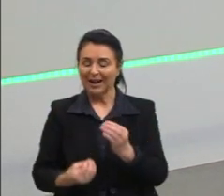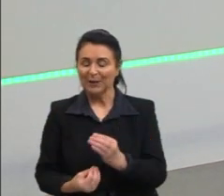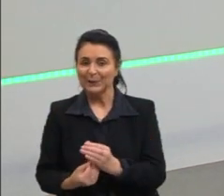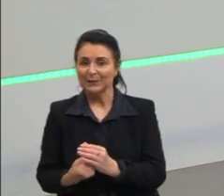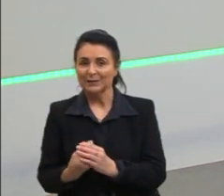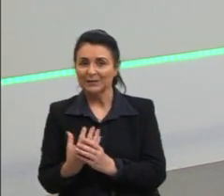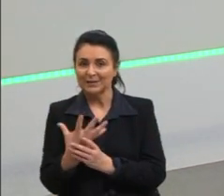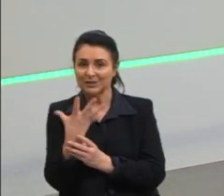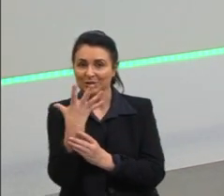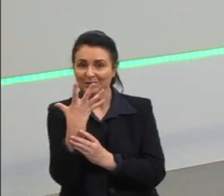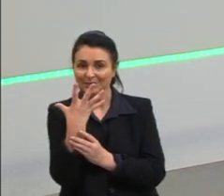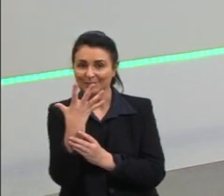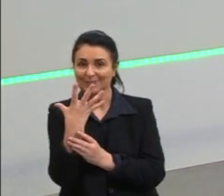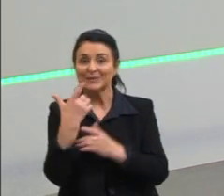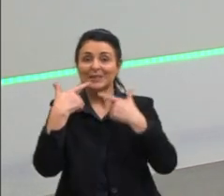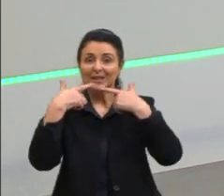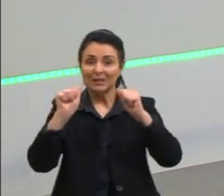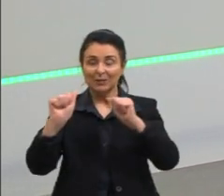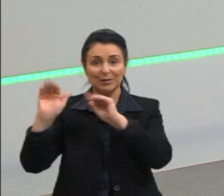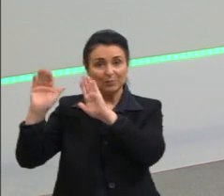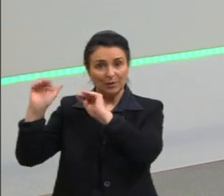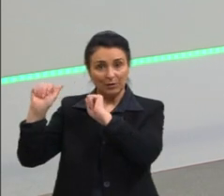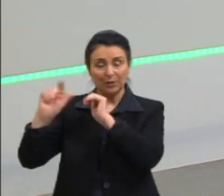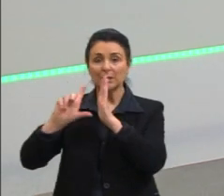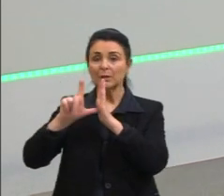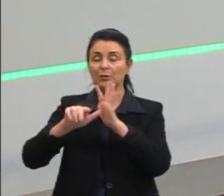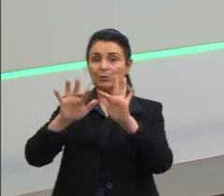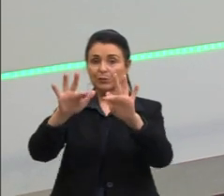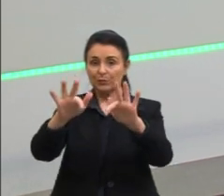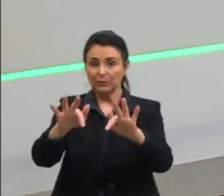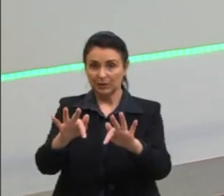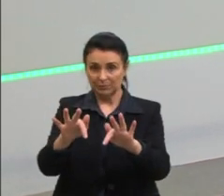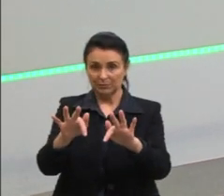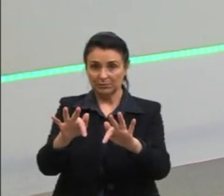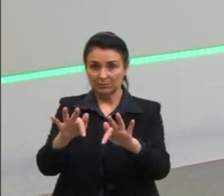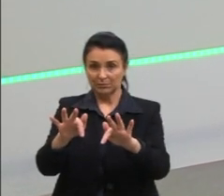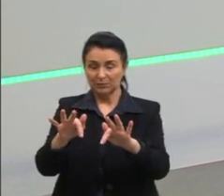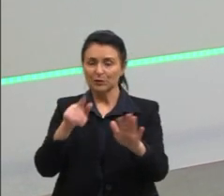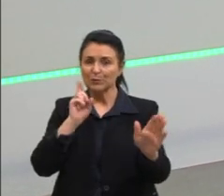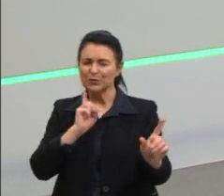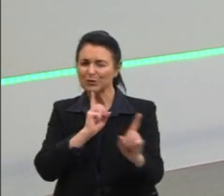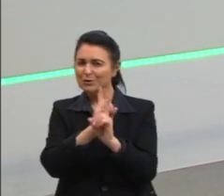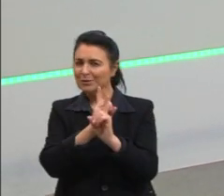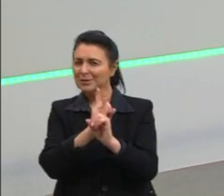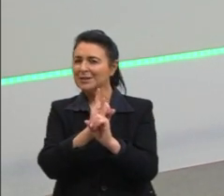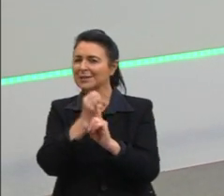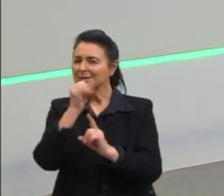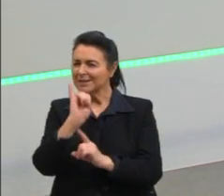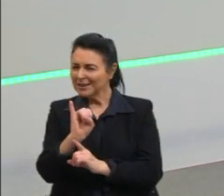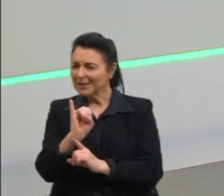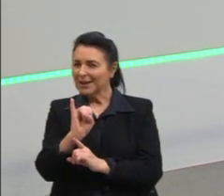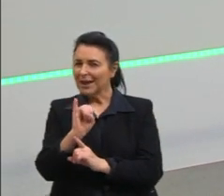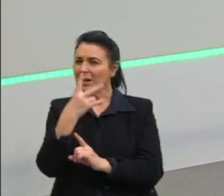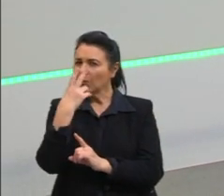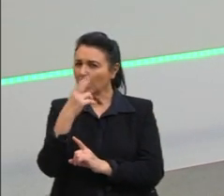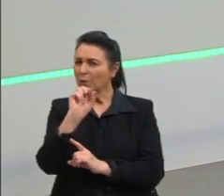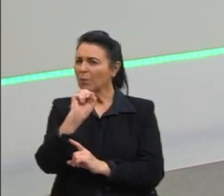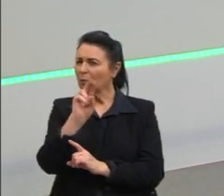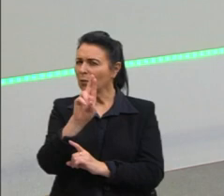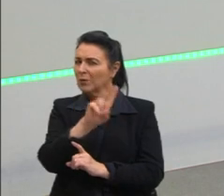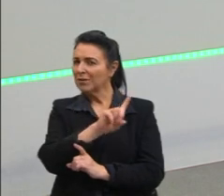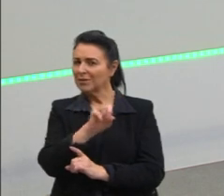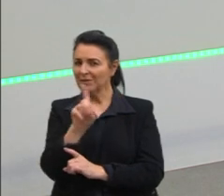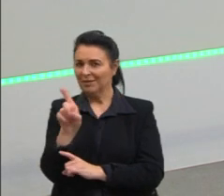da língua espanhola. E assim, no final, nós iremos ver se é o mesmo idioma ou se são idiomas diferentes, se estamos